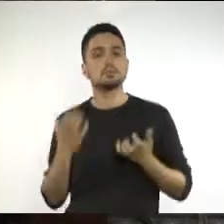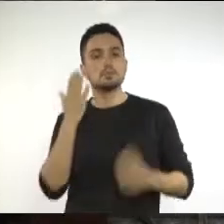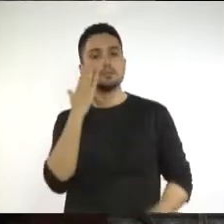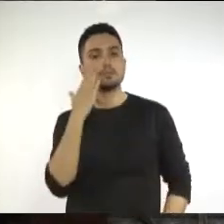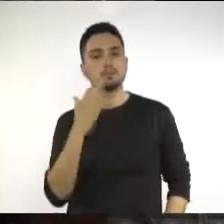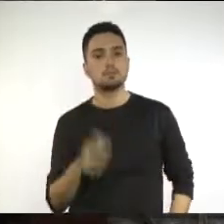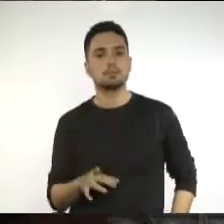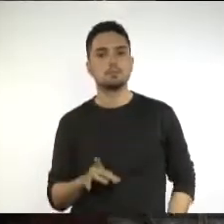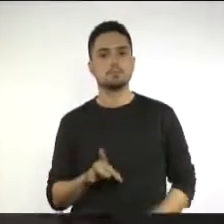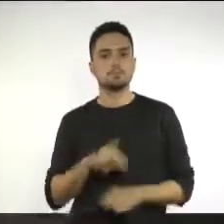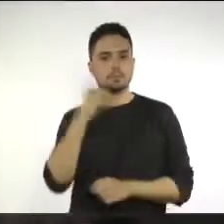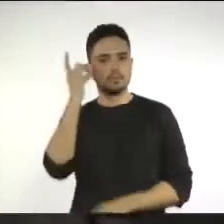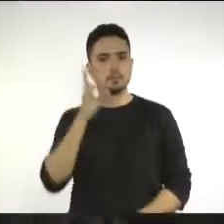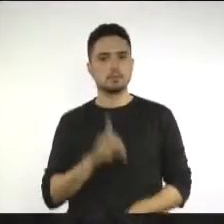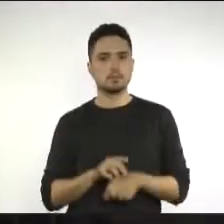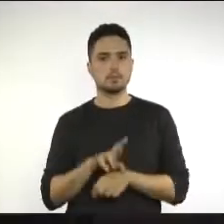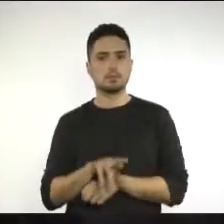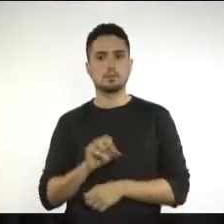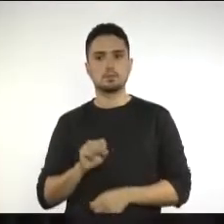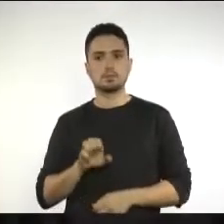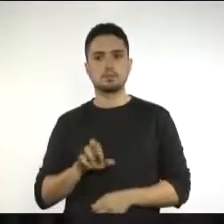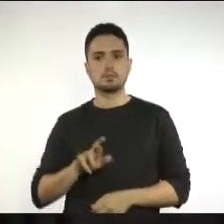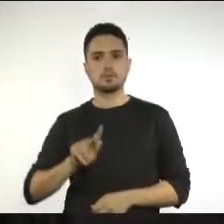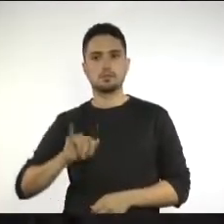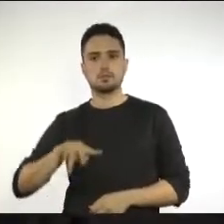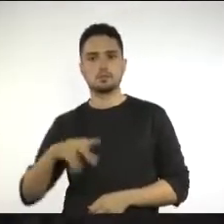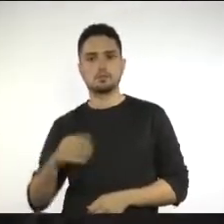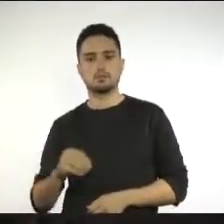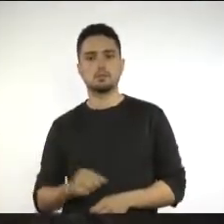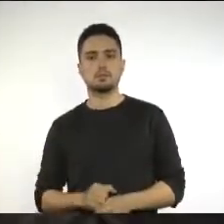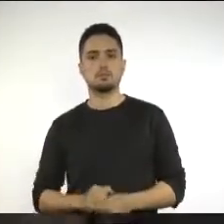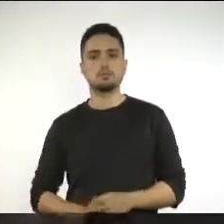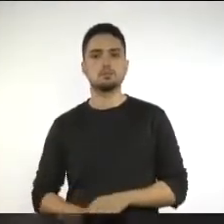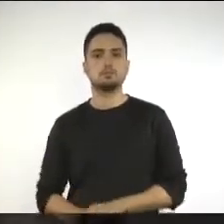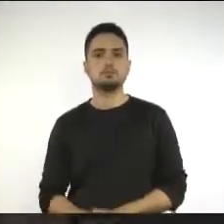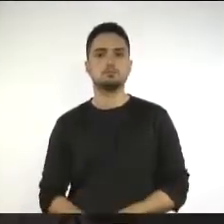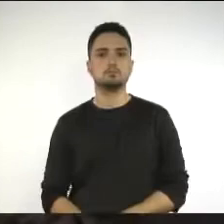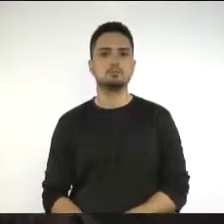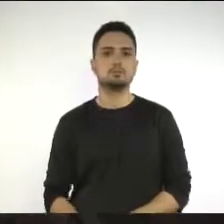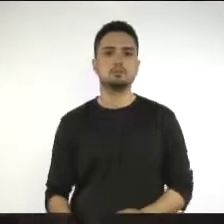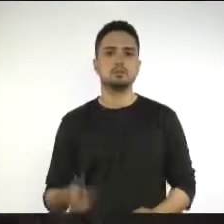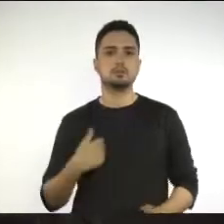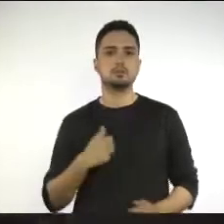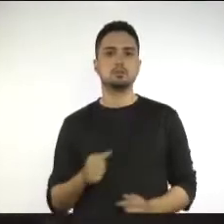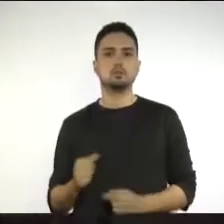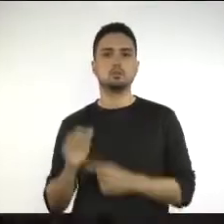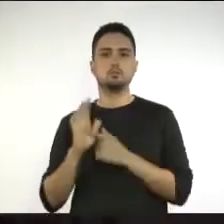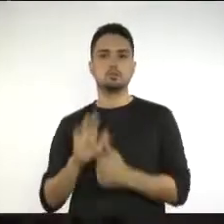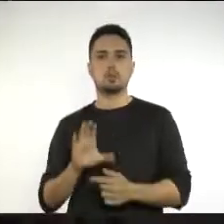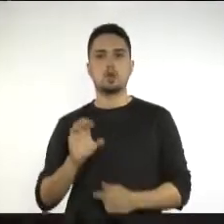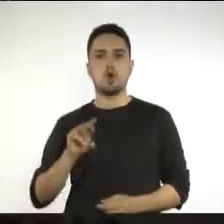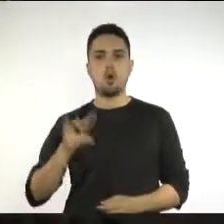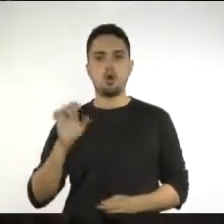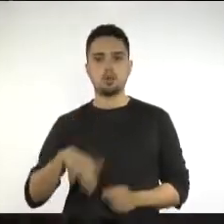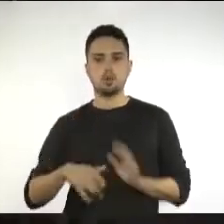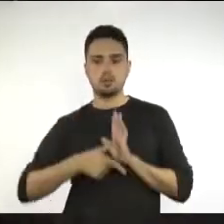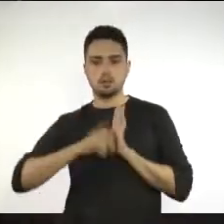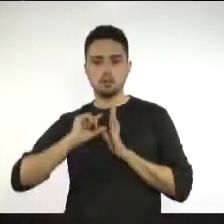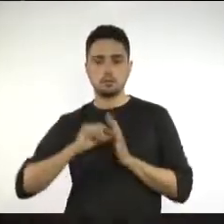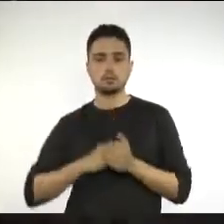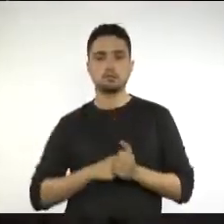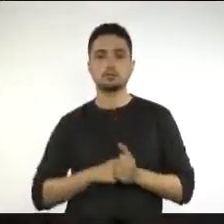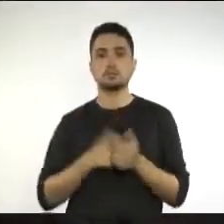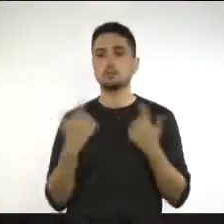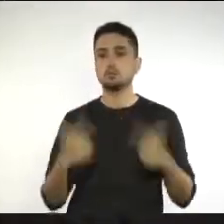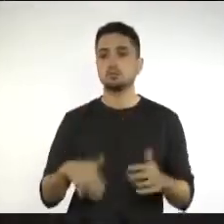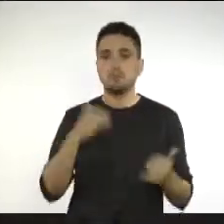Senhor Presidente, quando apresentei uma questão de ordem anteriormente, não tinha informação do